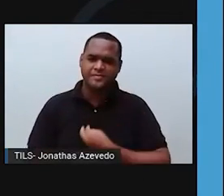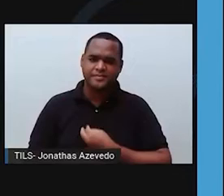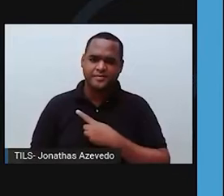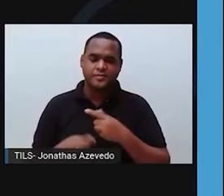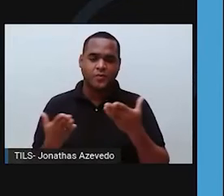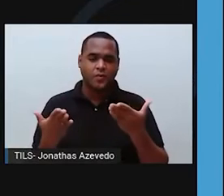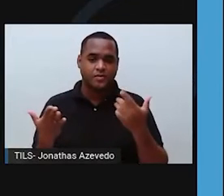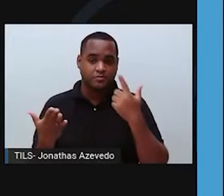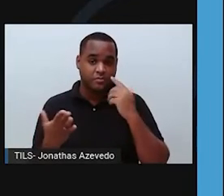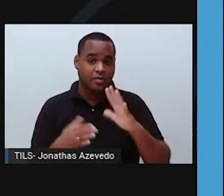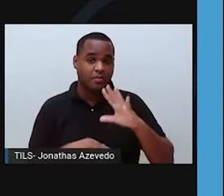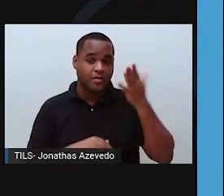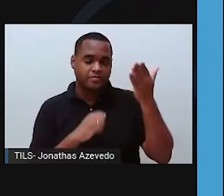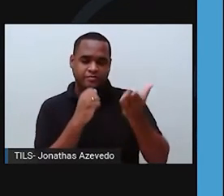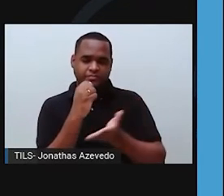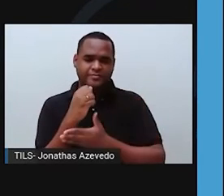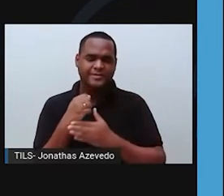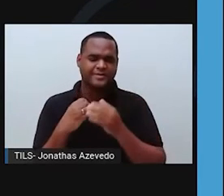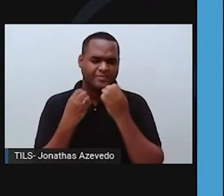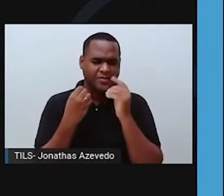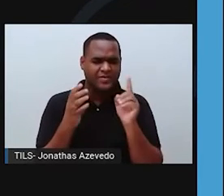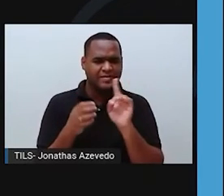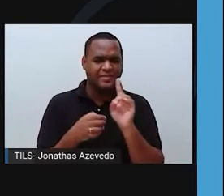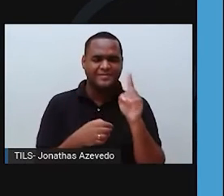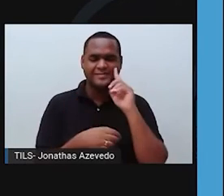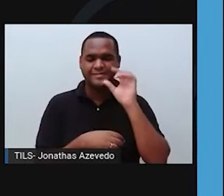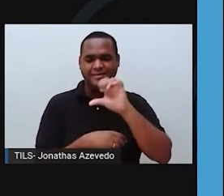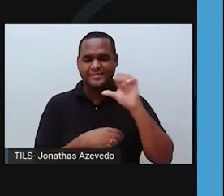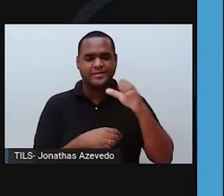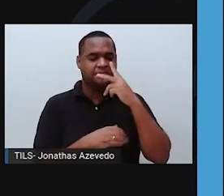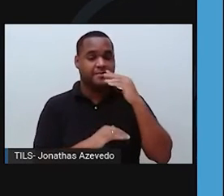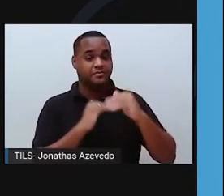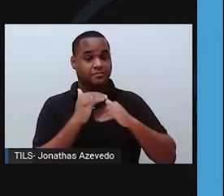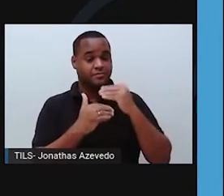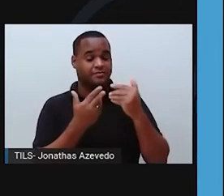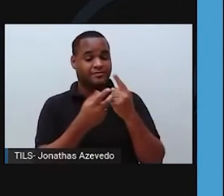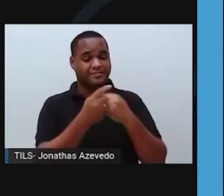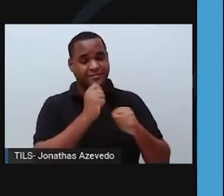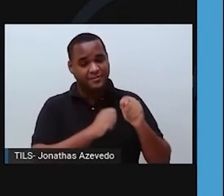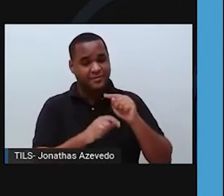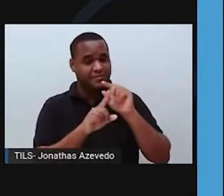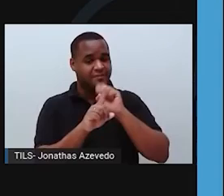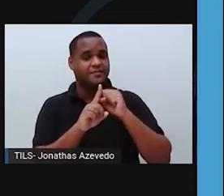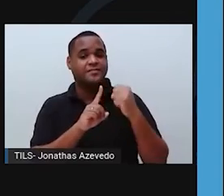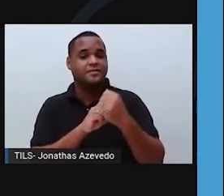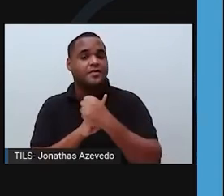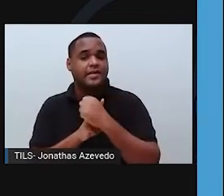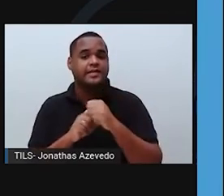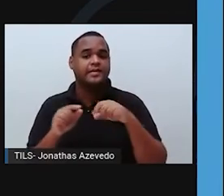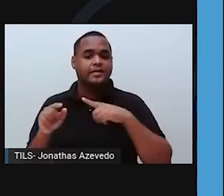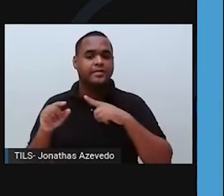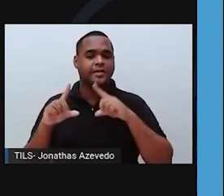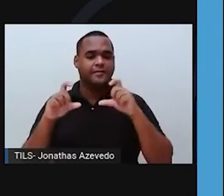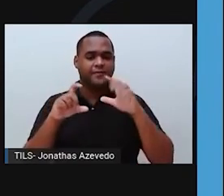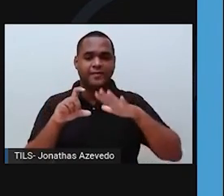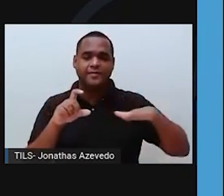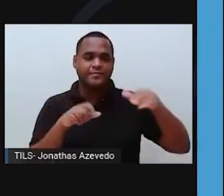da Amazônia é desnecessário, prejudica o desenvolvimento da economia, da sociedade e a imagem do Brasil no exterior. Ele altera o